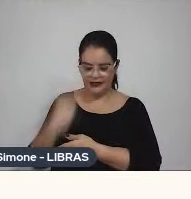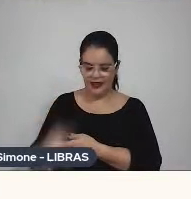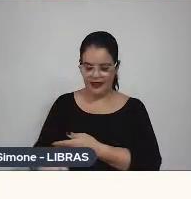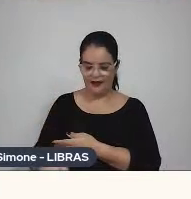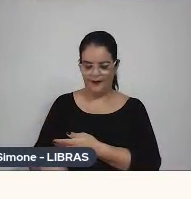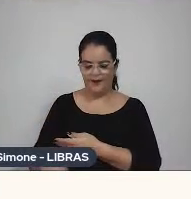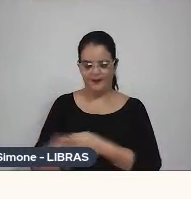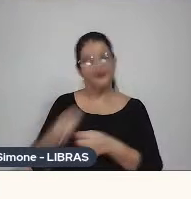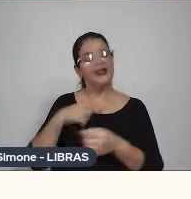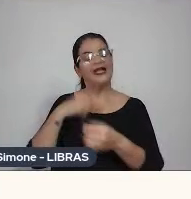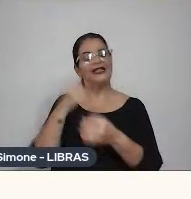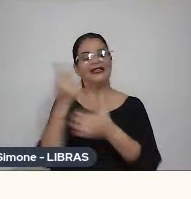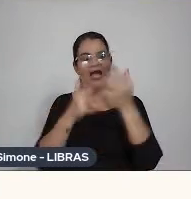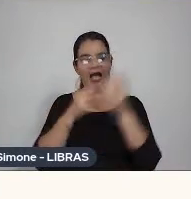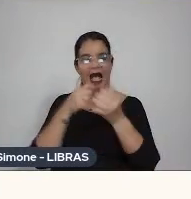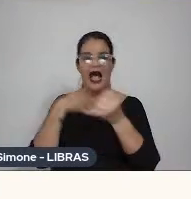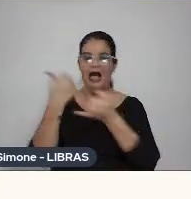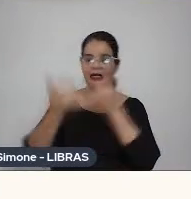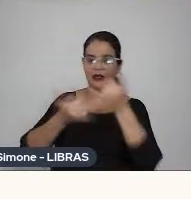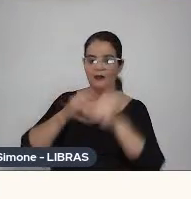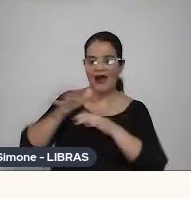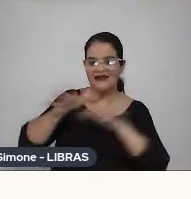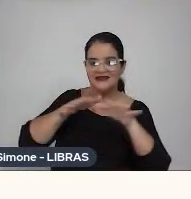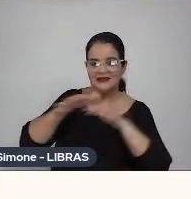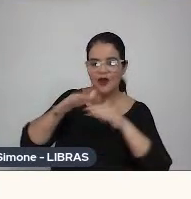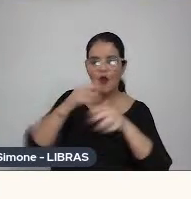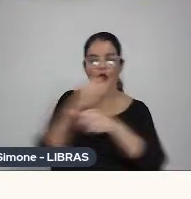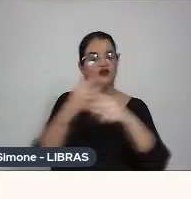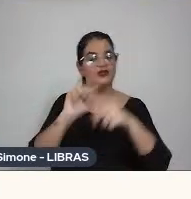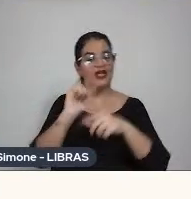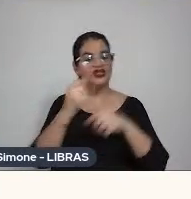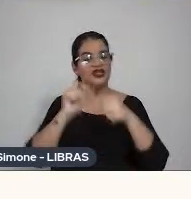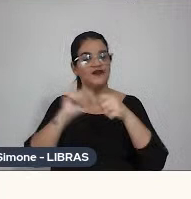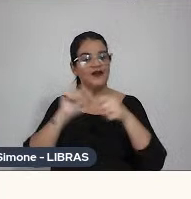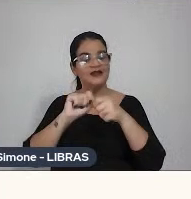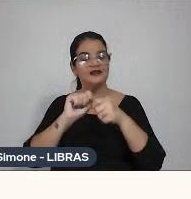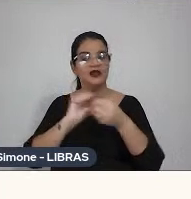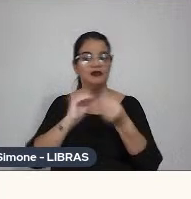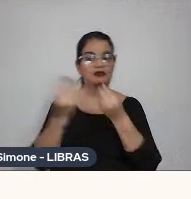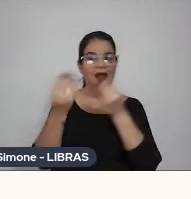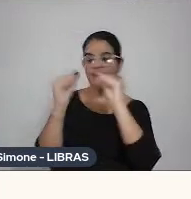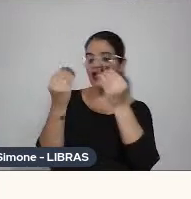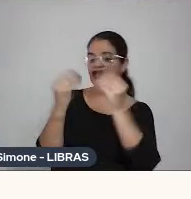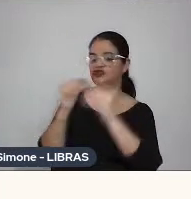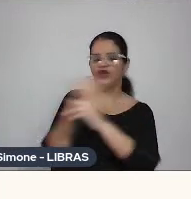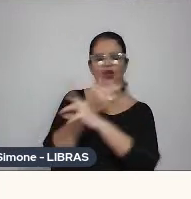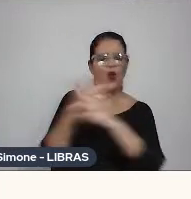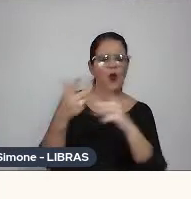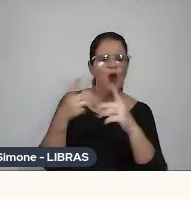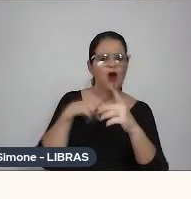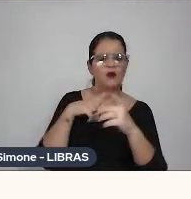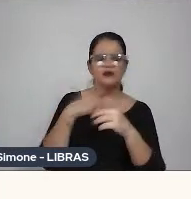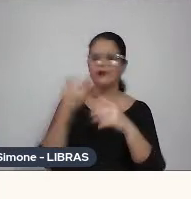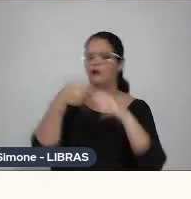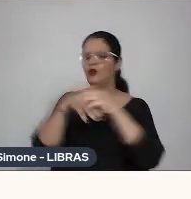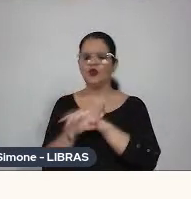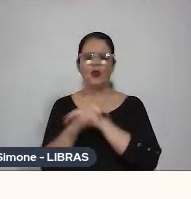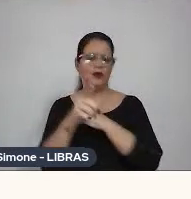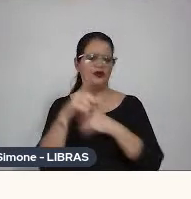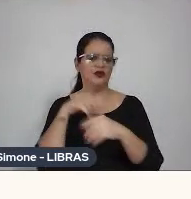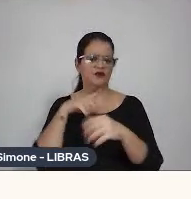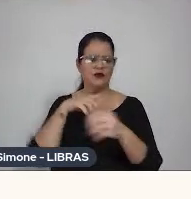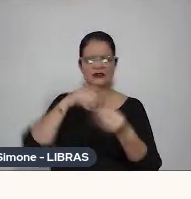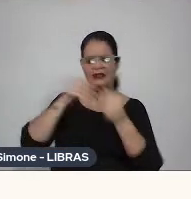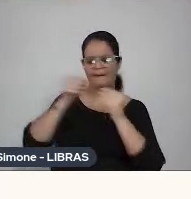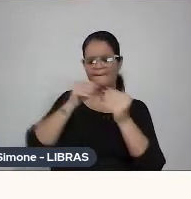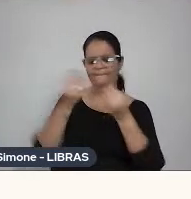na animação, com o que a gente está fazendo, com o que a gente está mexendo ali, né, há uma coisa muito cômoda de você mexer o boneco um